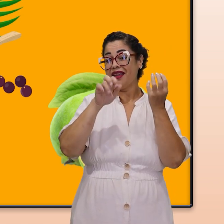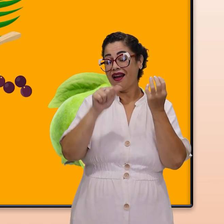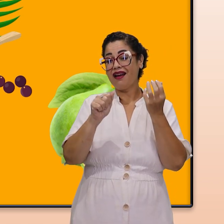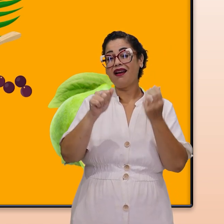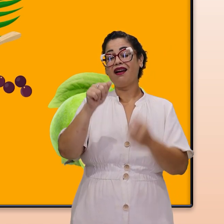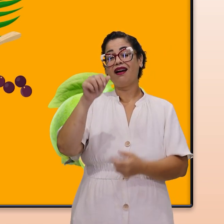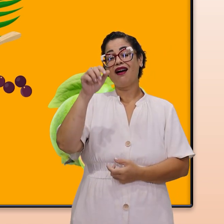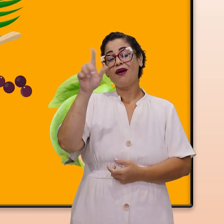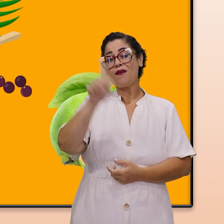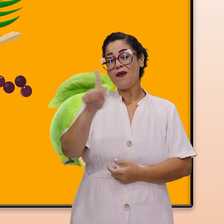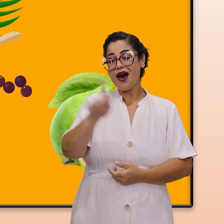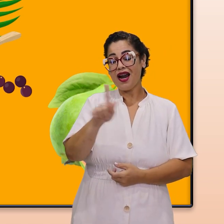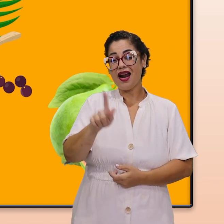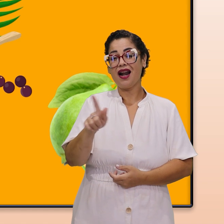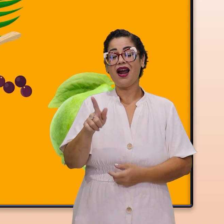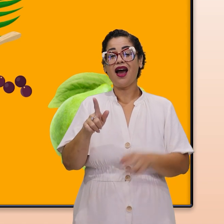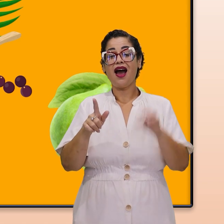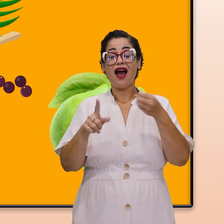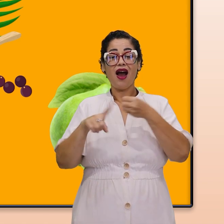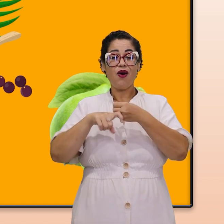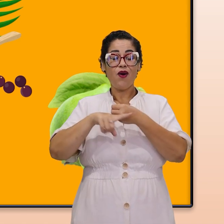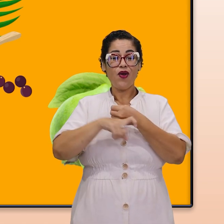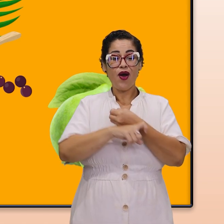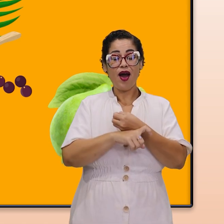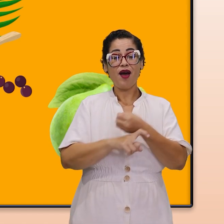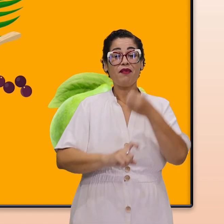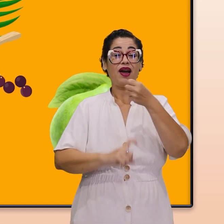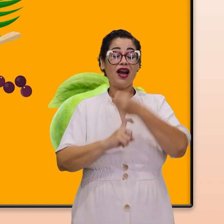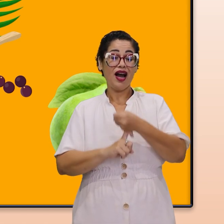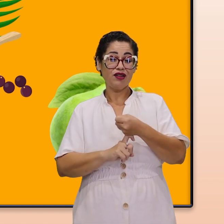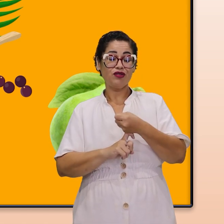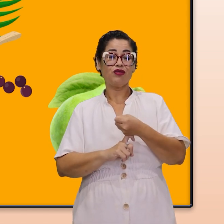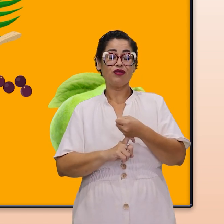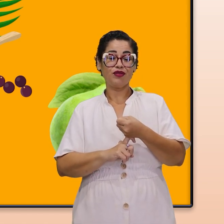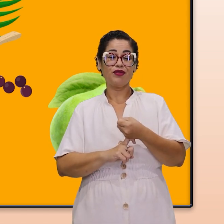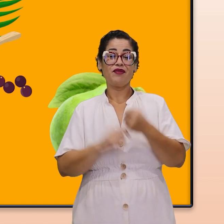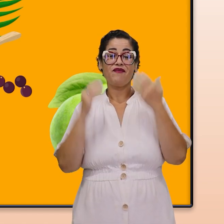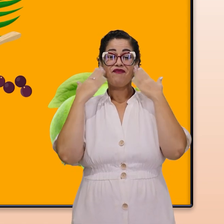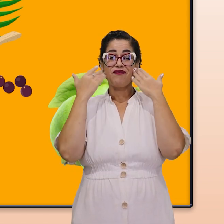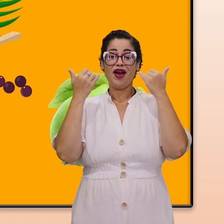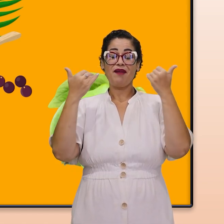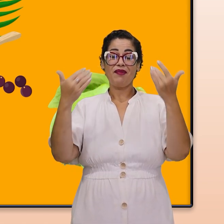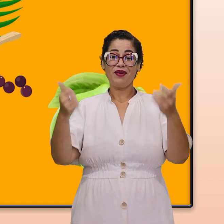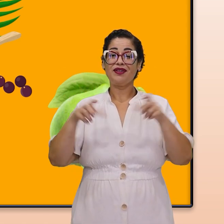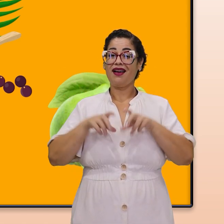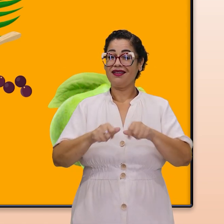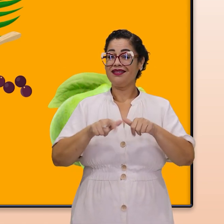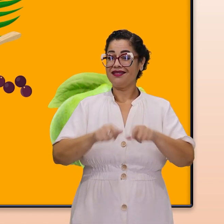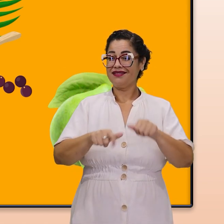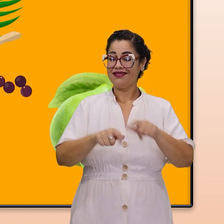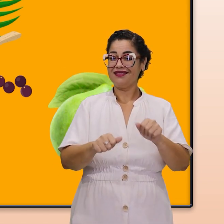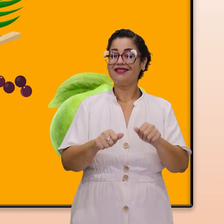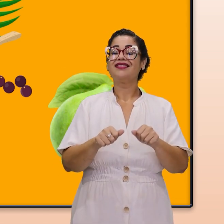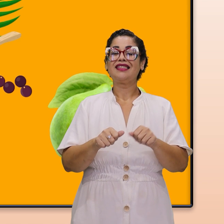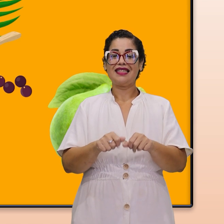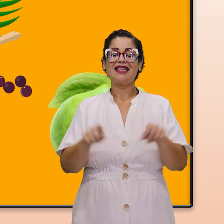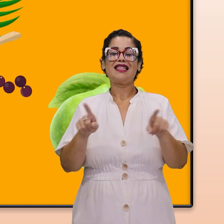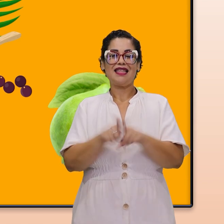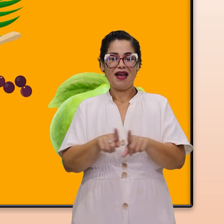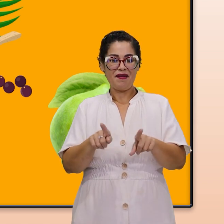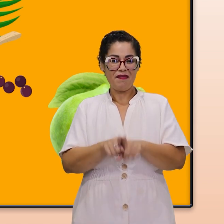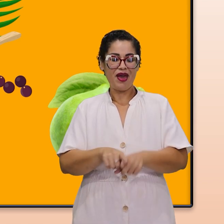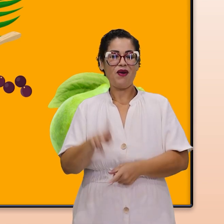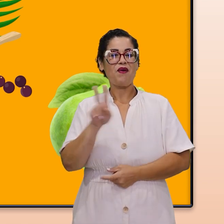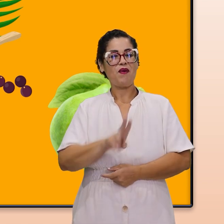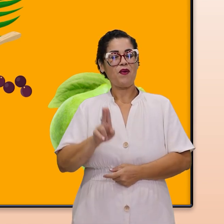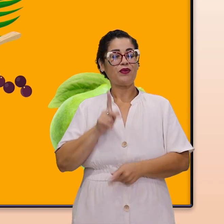o guaraná, a goiaba, o caju e o famosíssimo açaí, que também